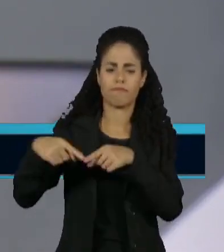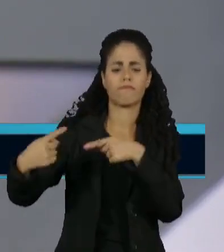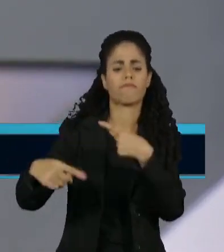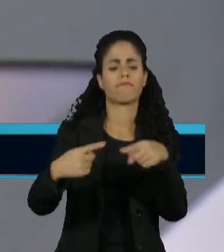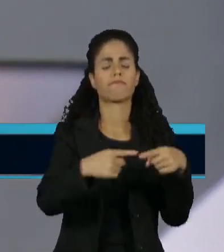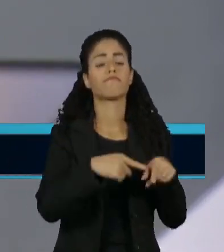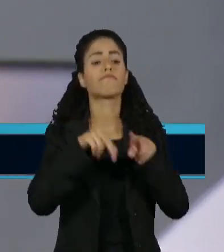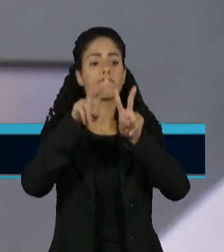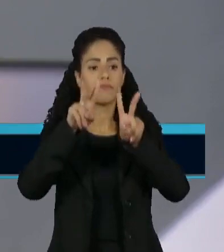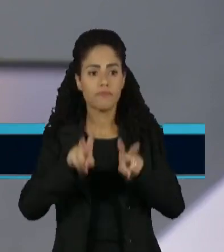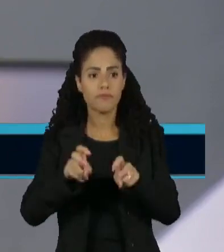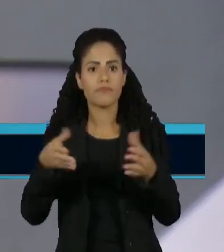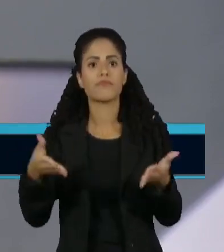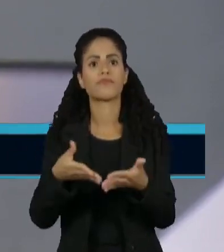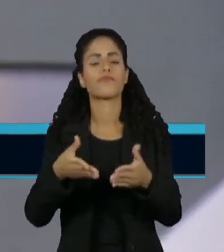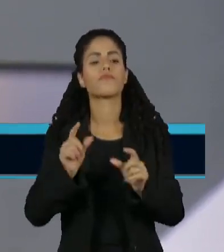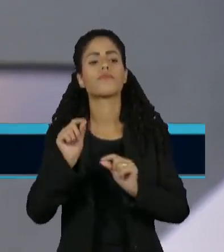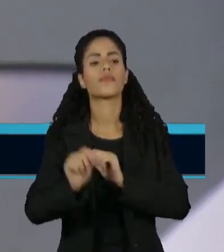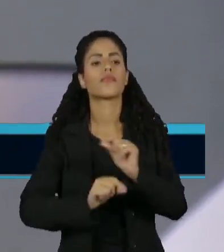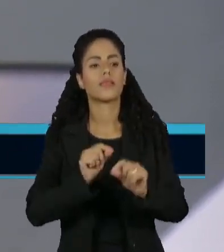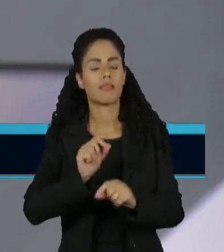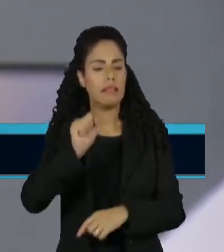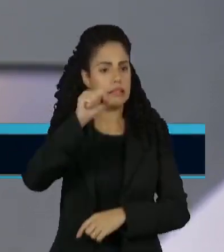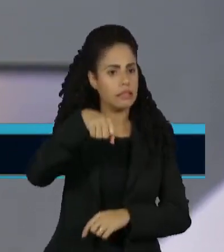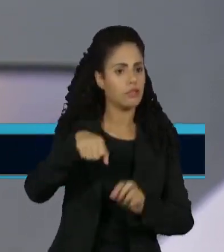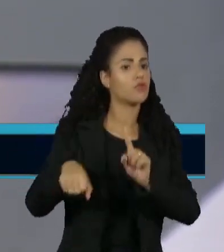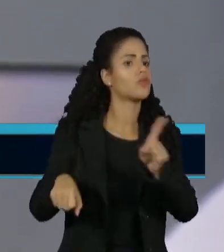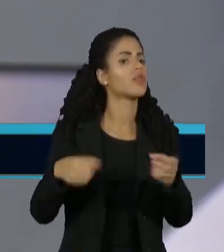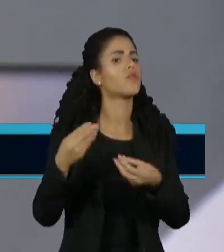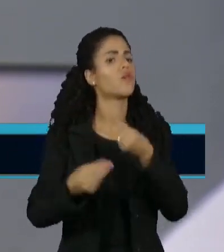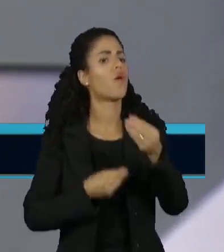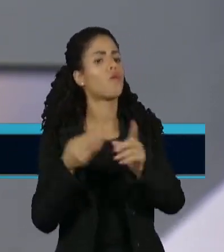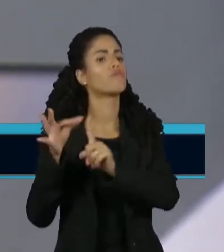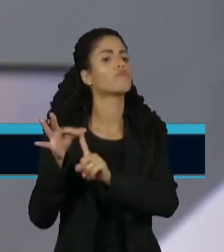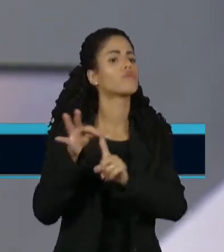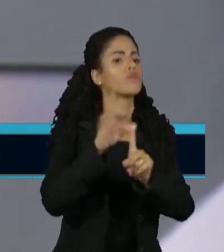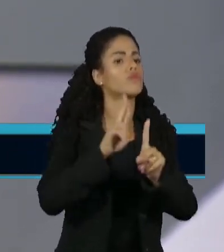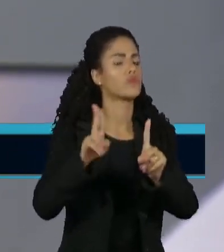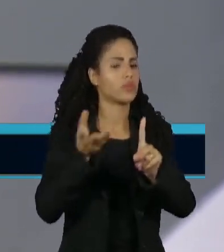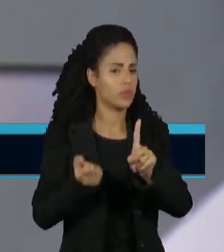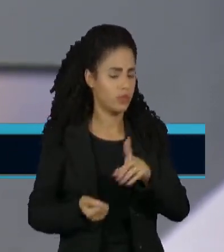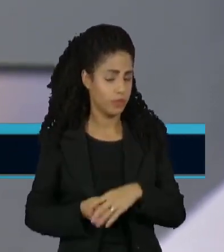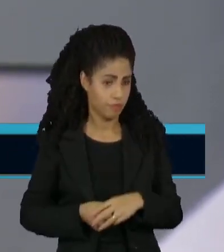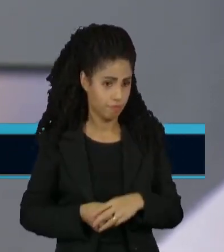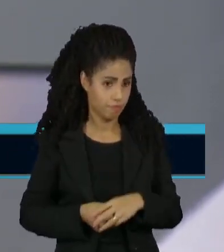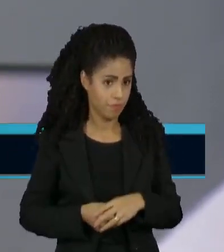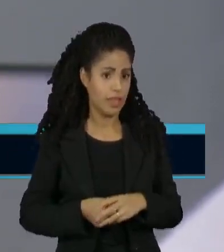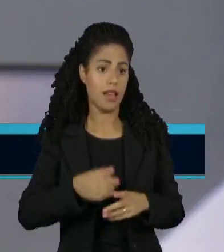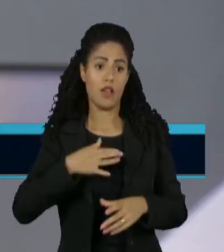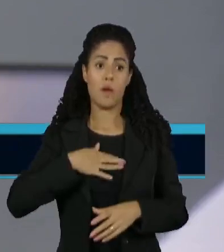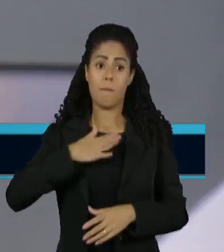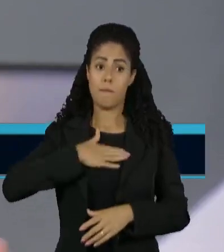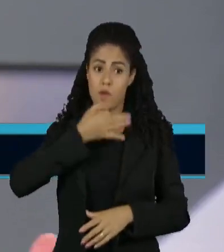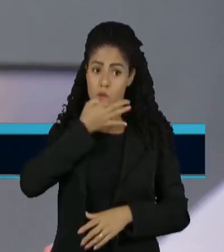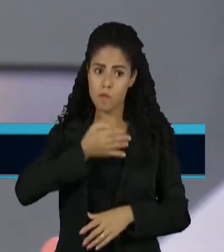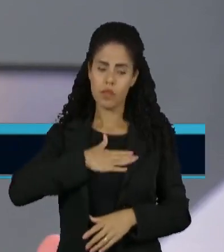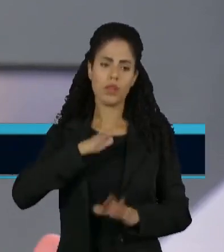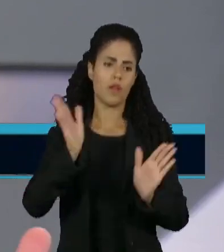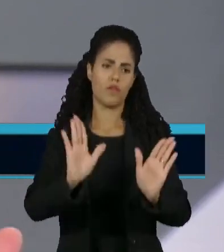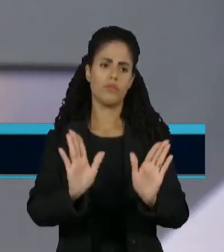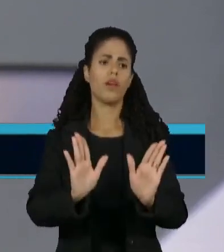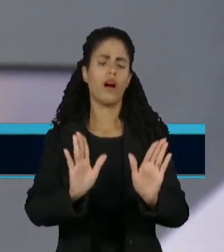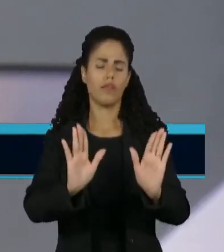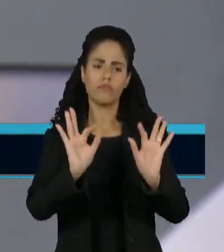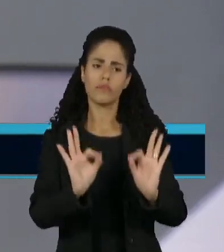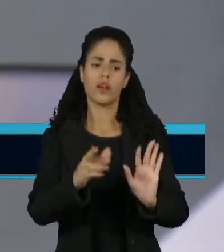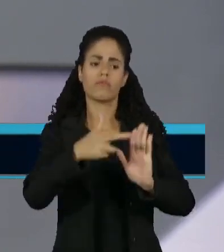preliminarmente, se isso leva ou não ao aprimoramento do órgão de controle externo. No meu ponto de vista, não. Evidente.